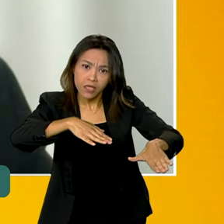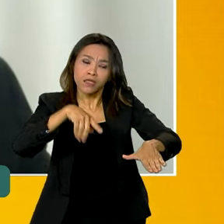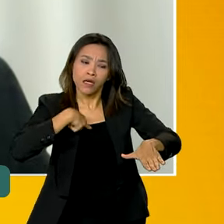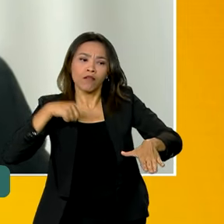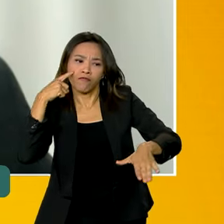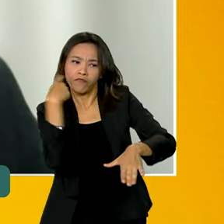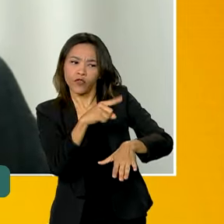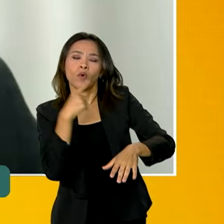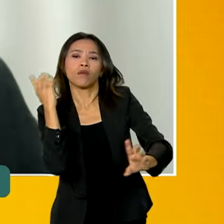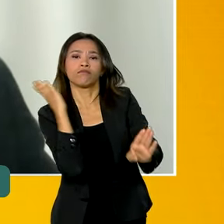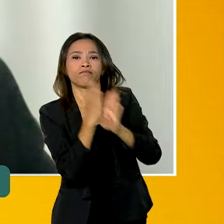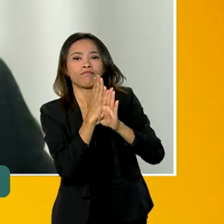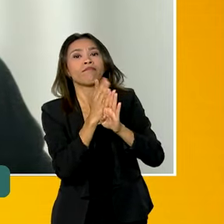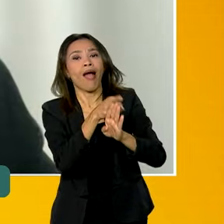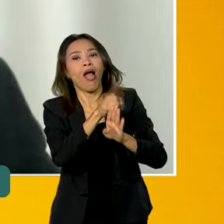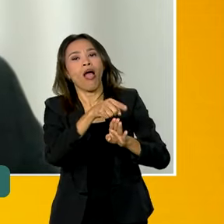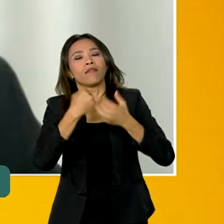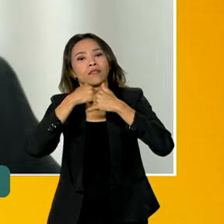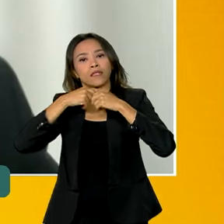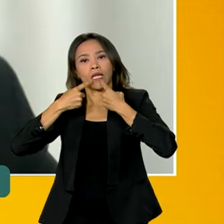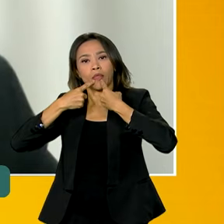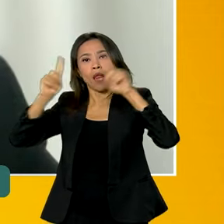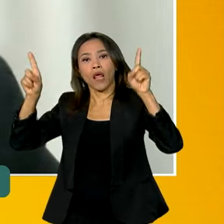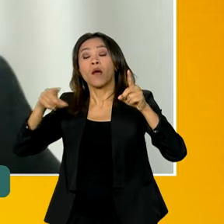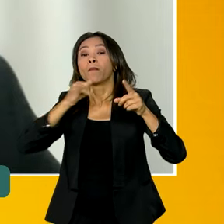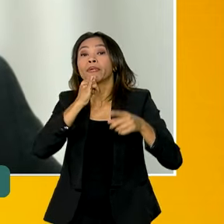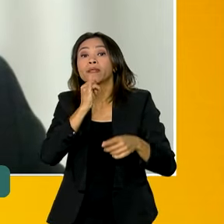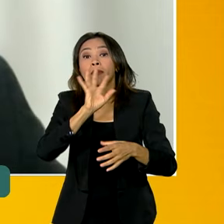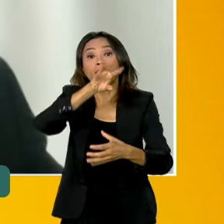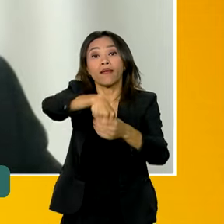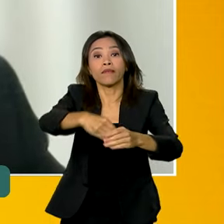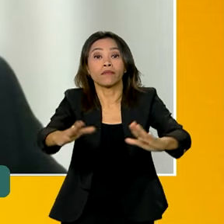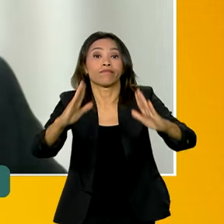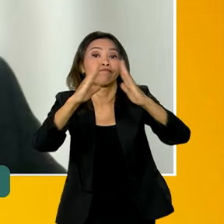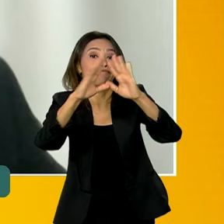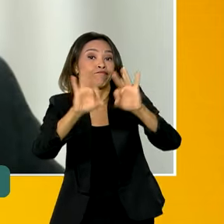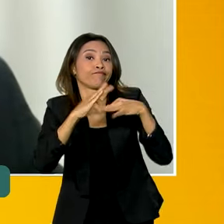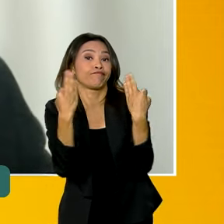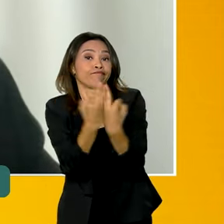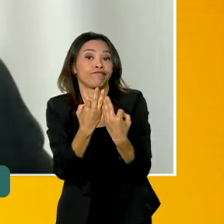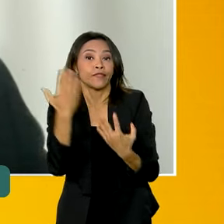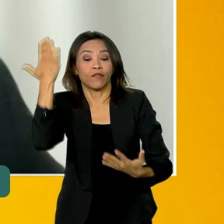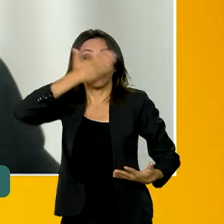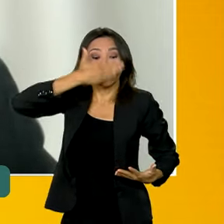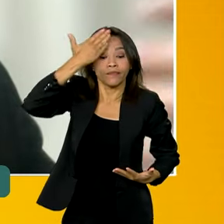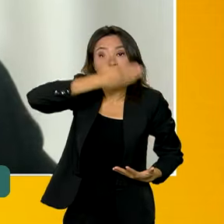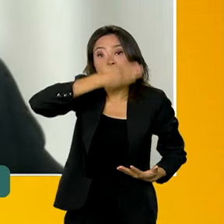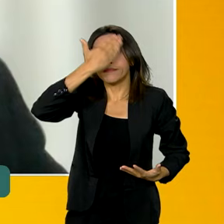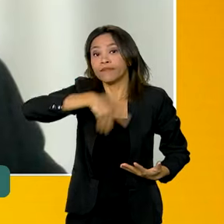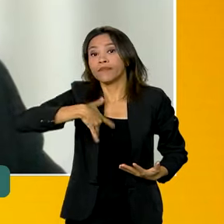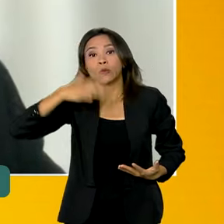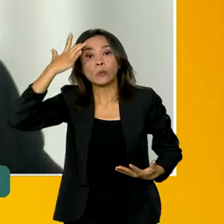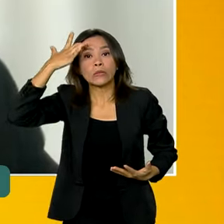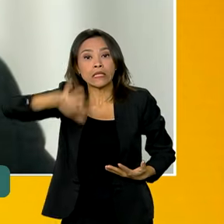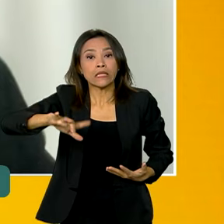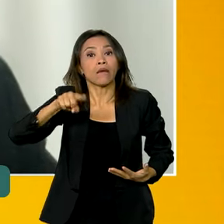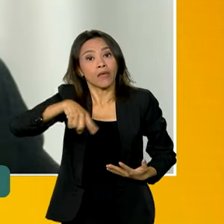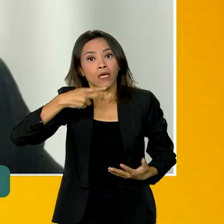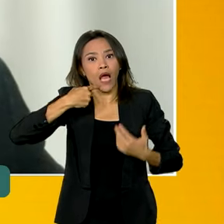casos de trabalho infantil, como por exemplo, o trabalho infantil doméstico, que é um trabalho infantil invisibilizado, em que a denúncia é muito importante para